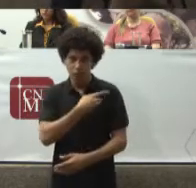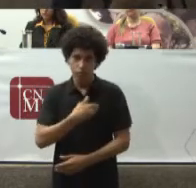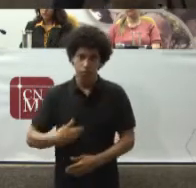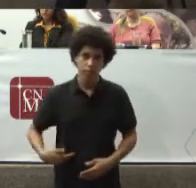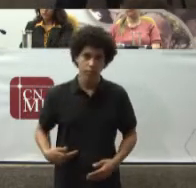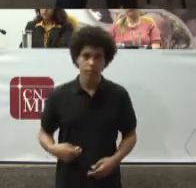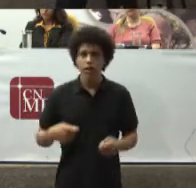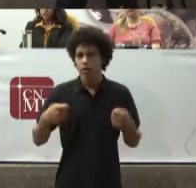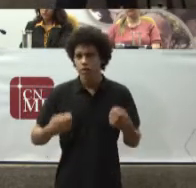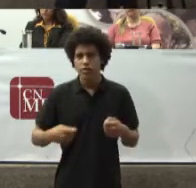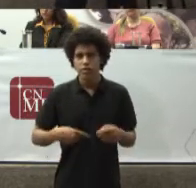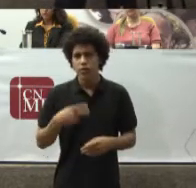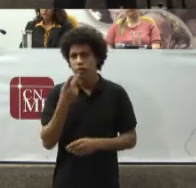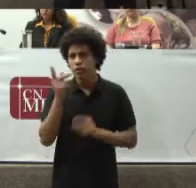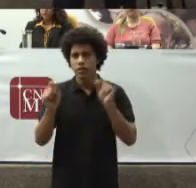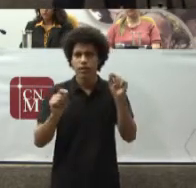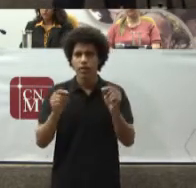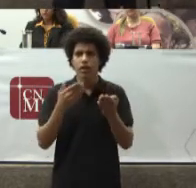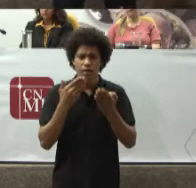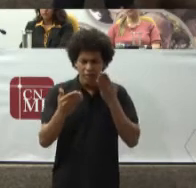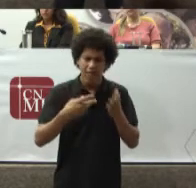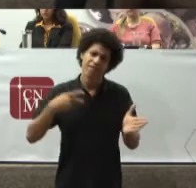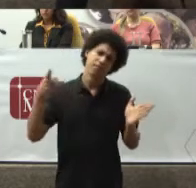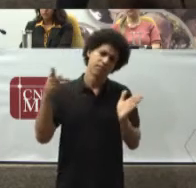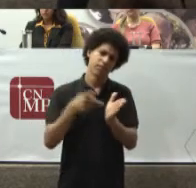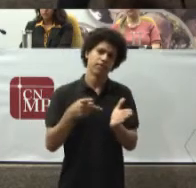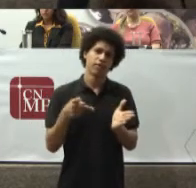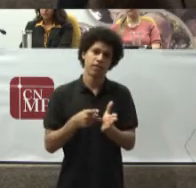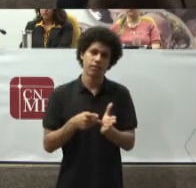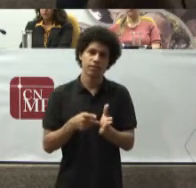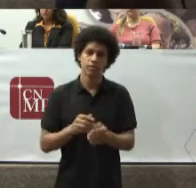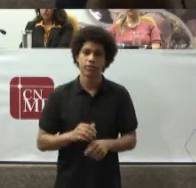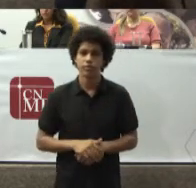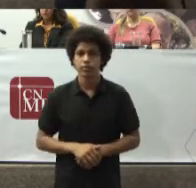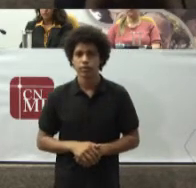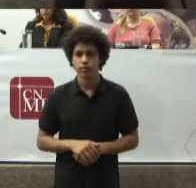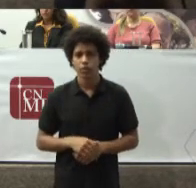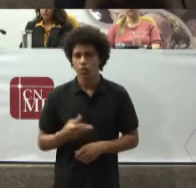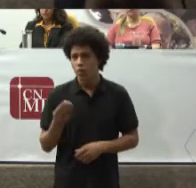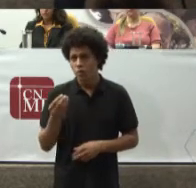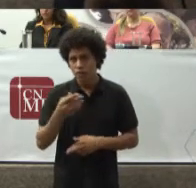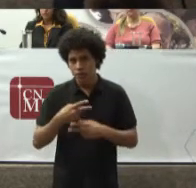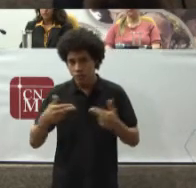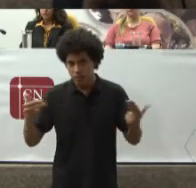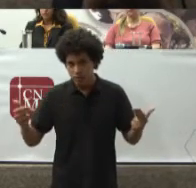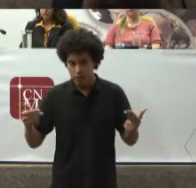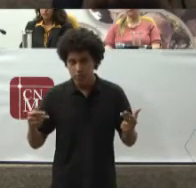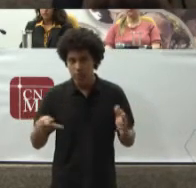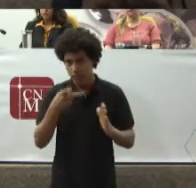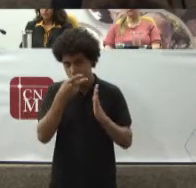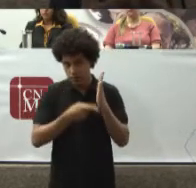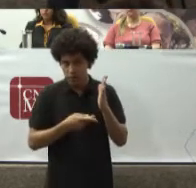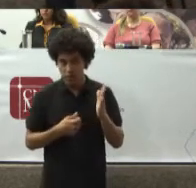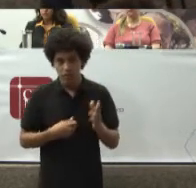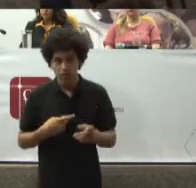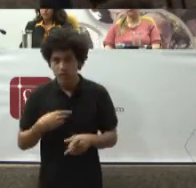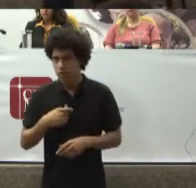No diálogo Para que o debate Avance Muitas ações Civis públicas Do Ministério Público São